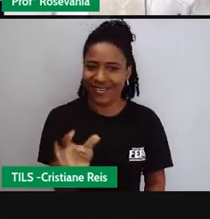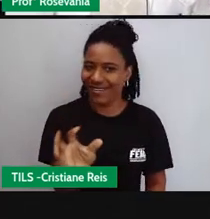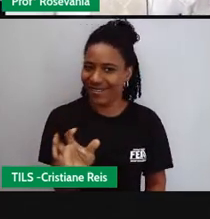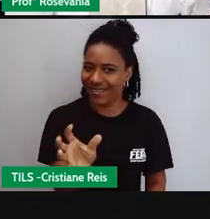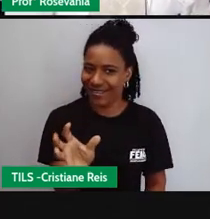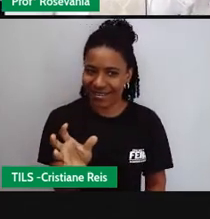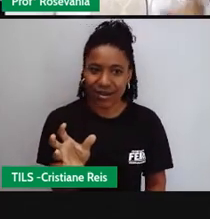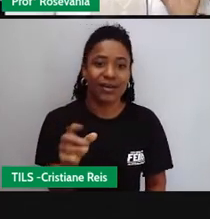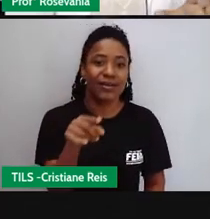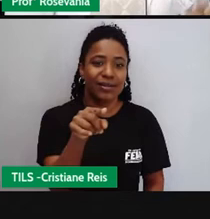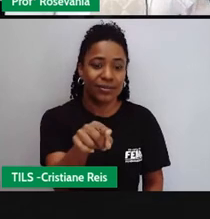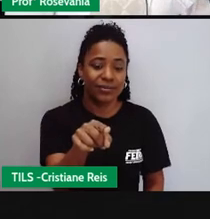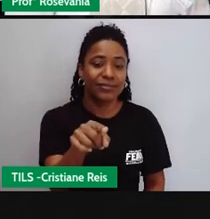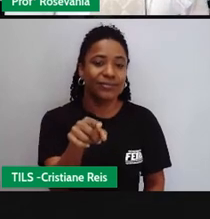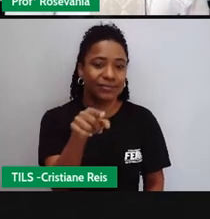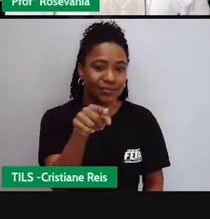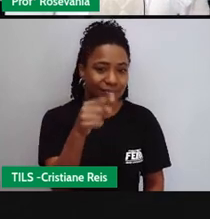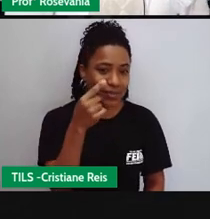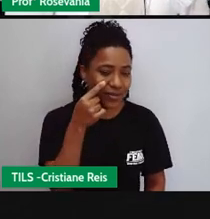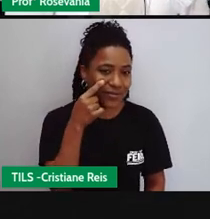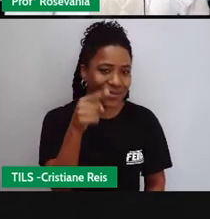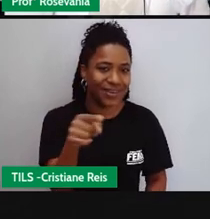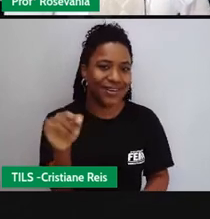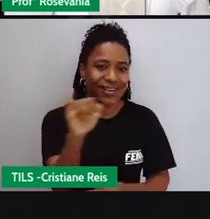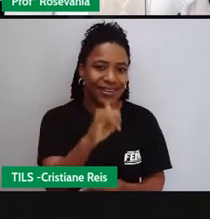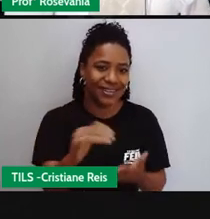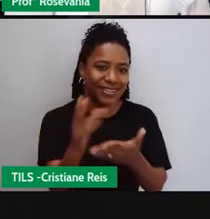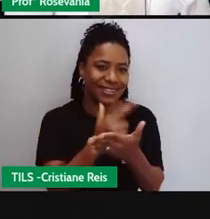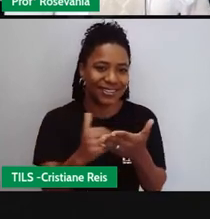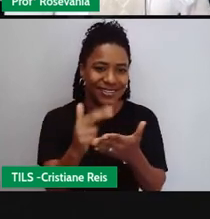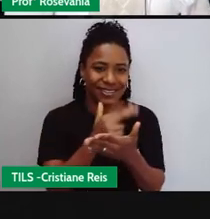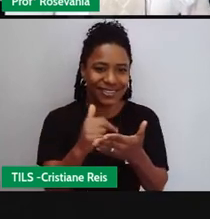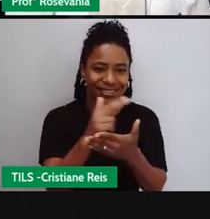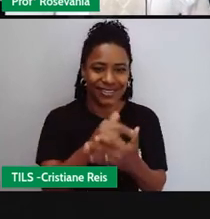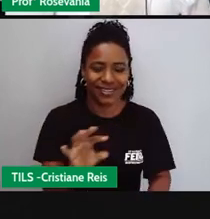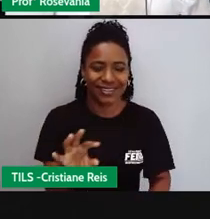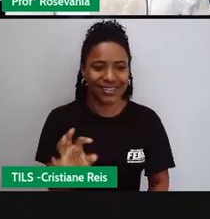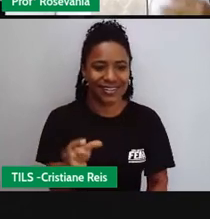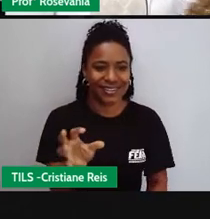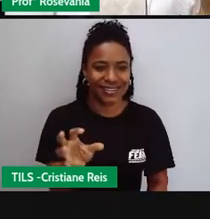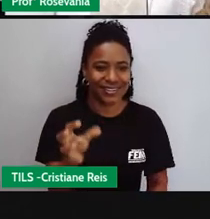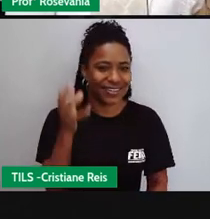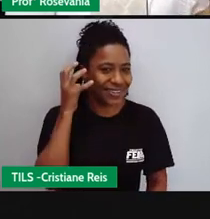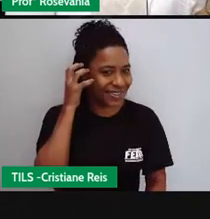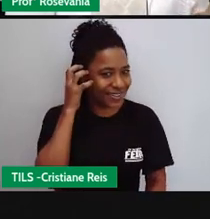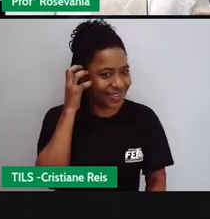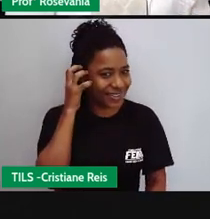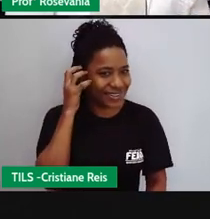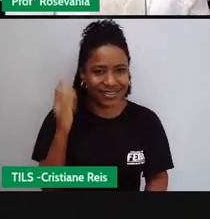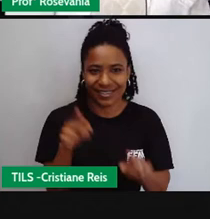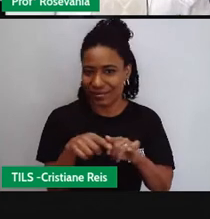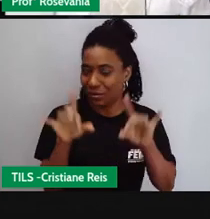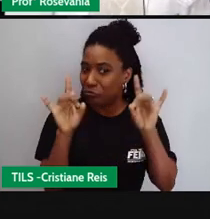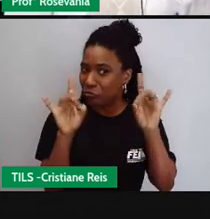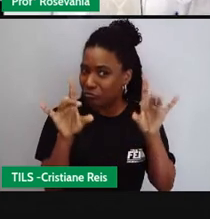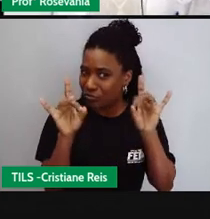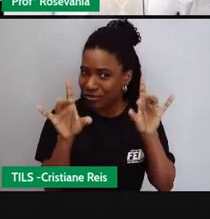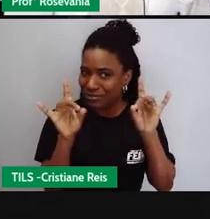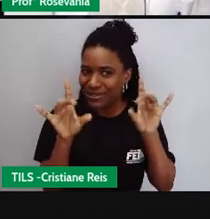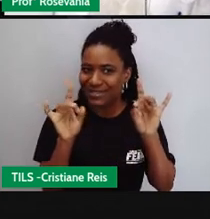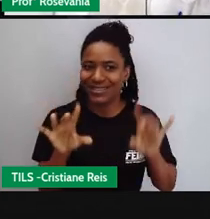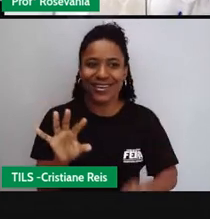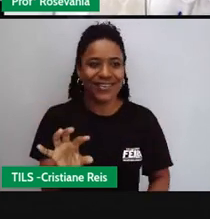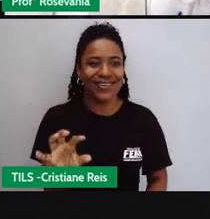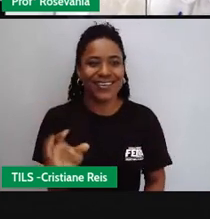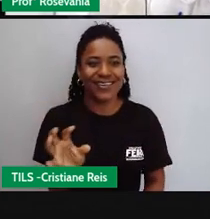esse rádio aqui eu fico questão de colocar esse desenhozinho porque ele além de ser rádio ele era chique para a época esse rádio aqui né